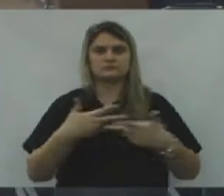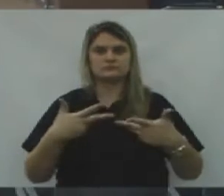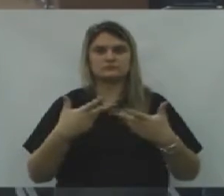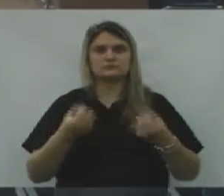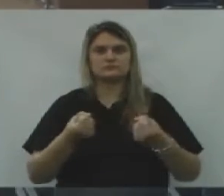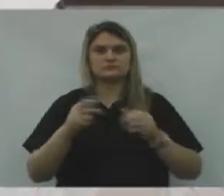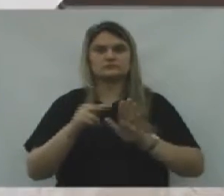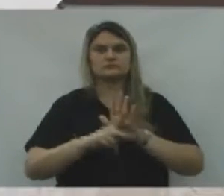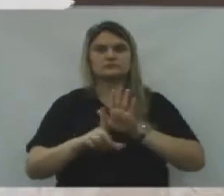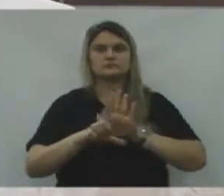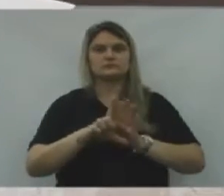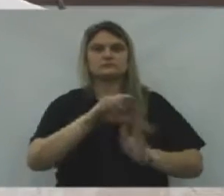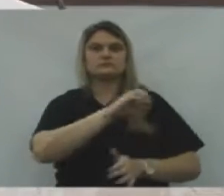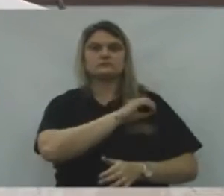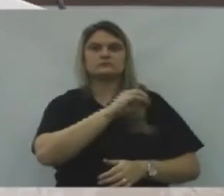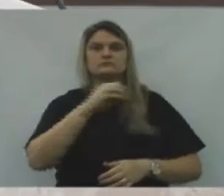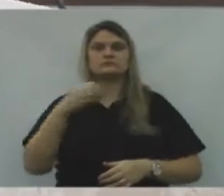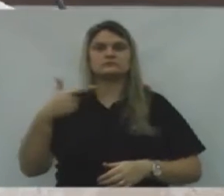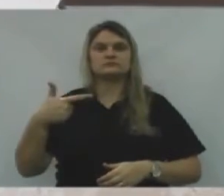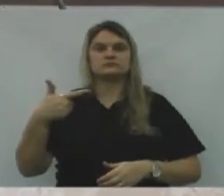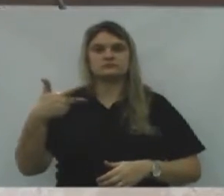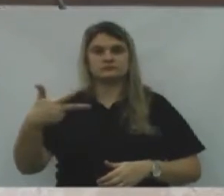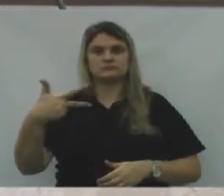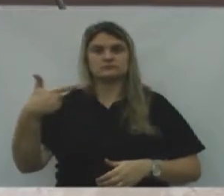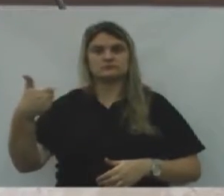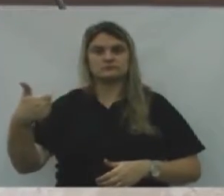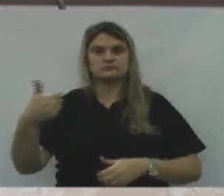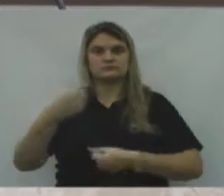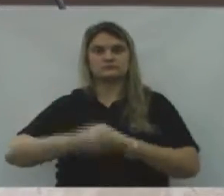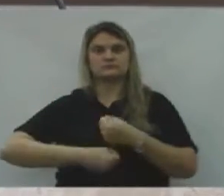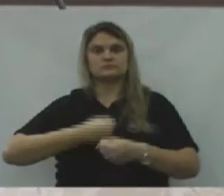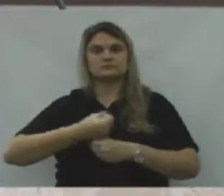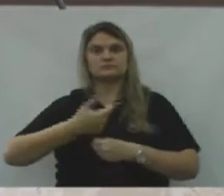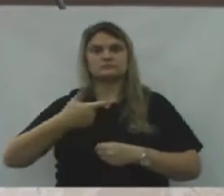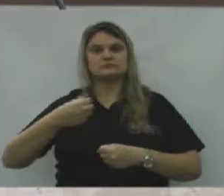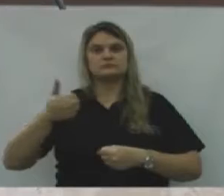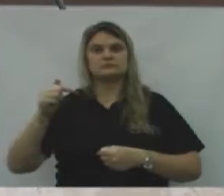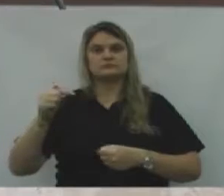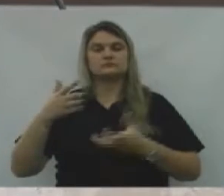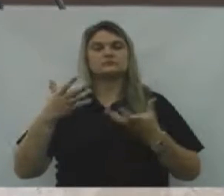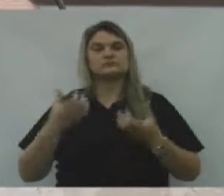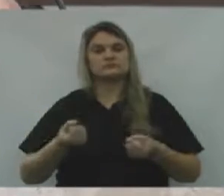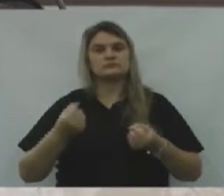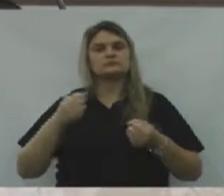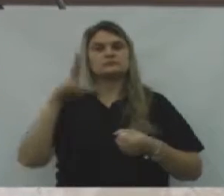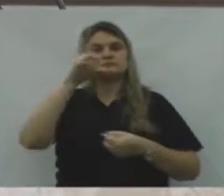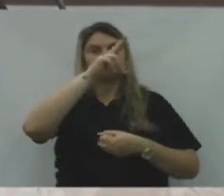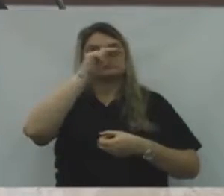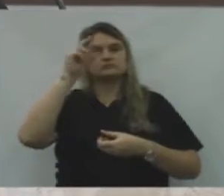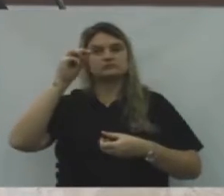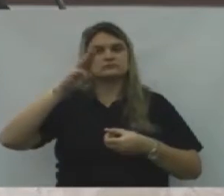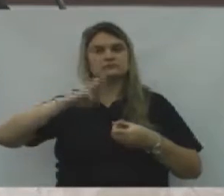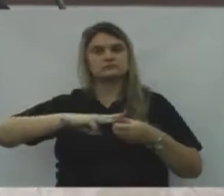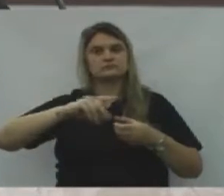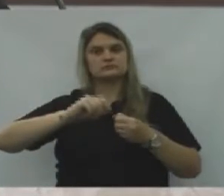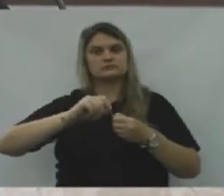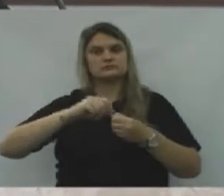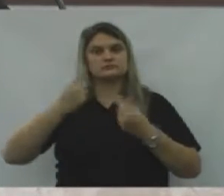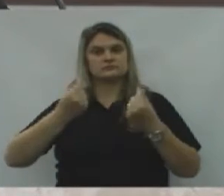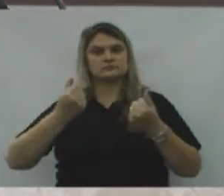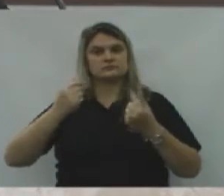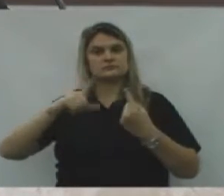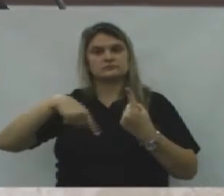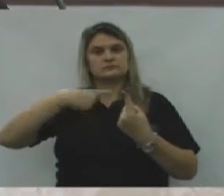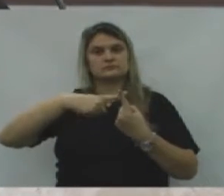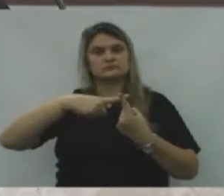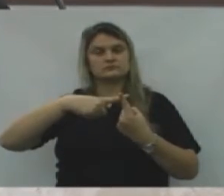favorável ao projeto de lei ordinária nº 31, barra 2017. Autoriza o Executivo Municipal a efetuar a abertura